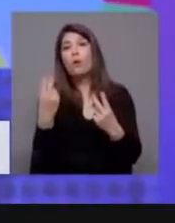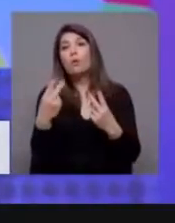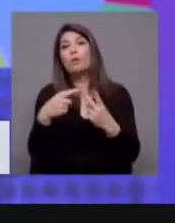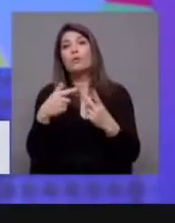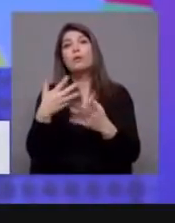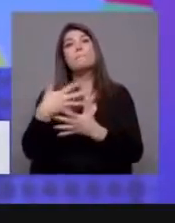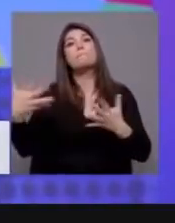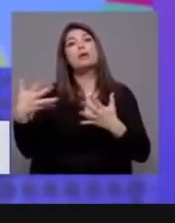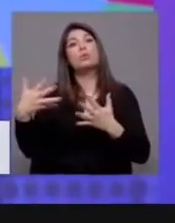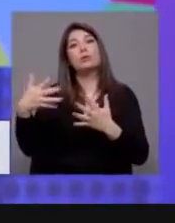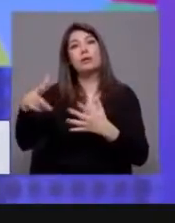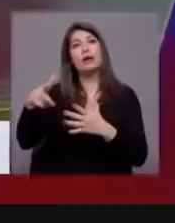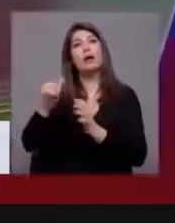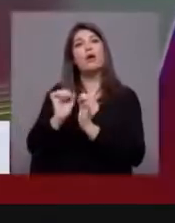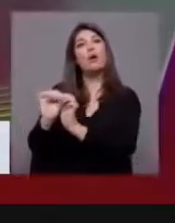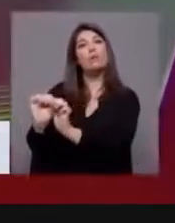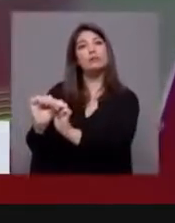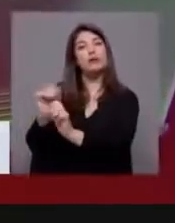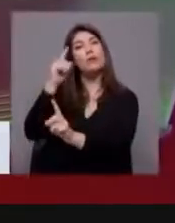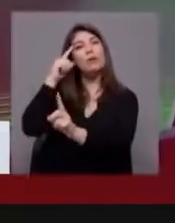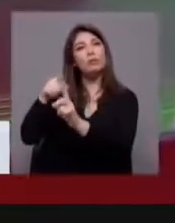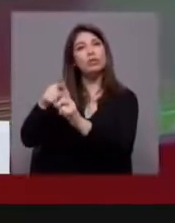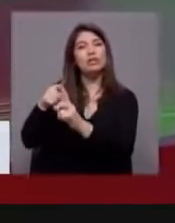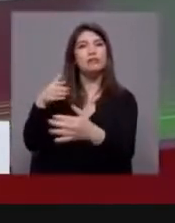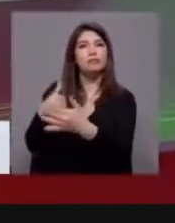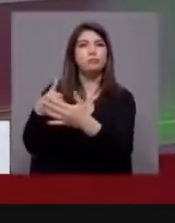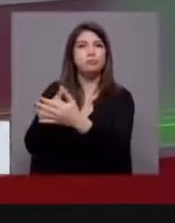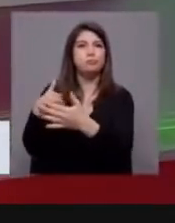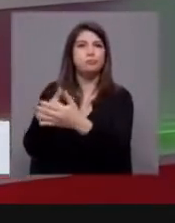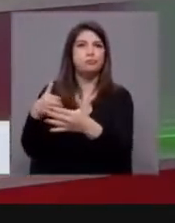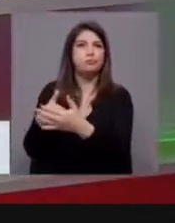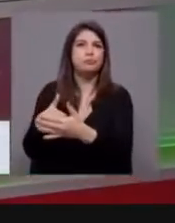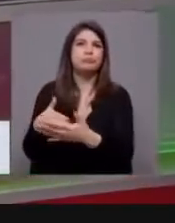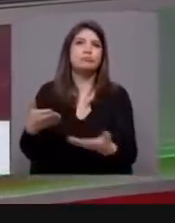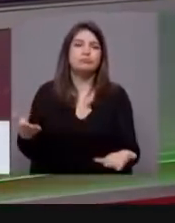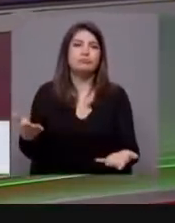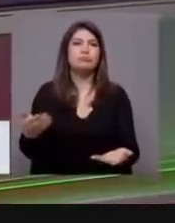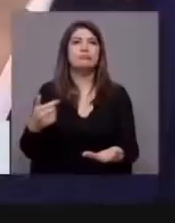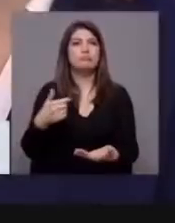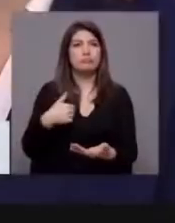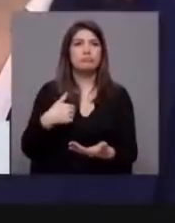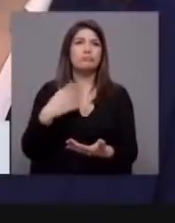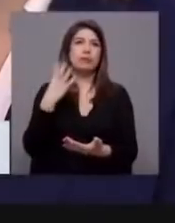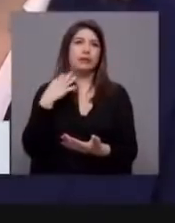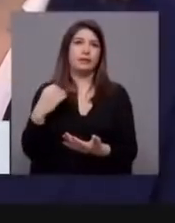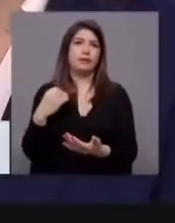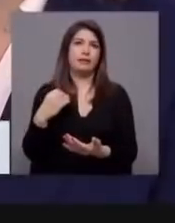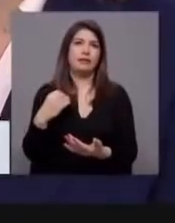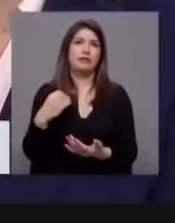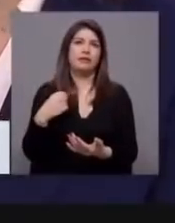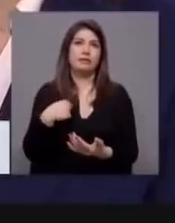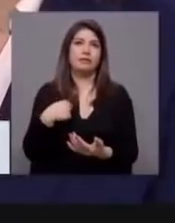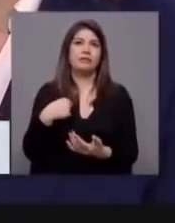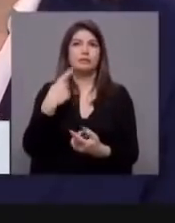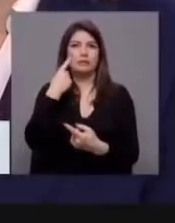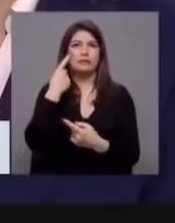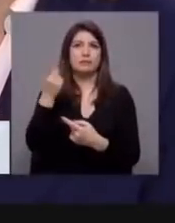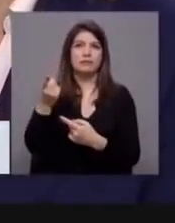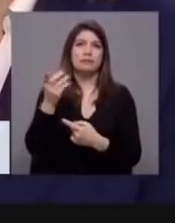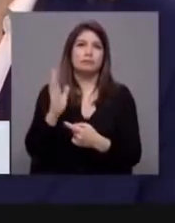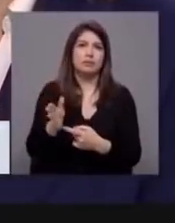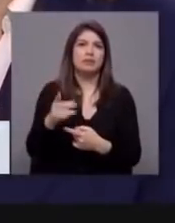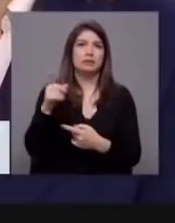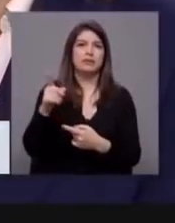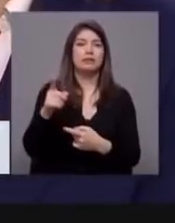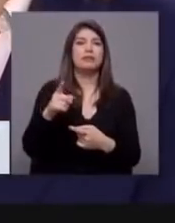oposição, cujo único efeito é bloquear. O eu faço à justiça, a reconhecer à Catarina Martins, que a Catarina Martins só soma o seu voto à